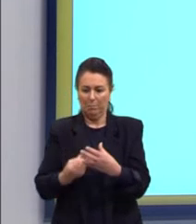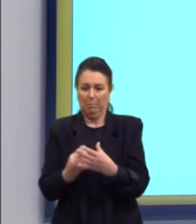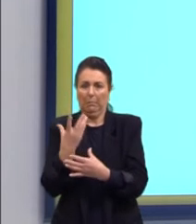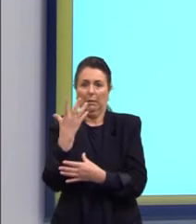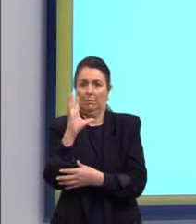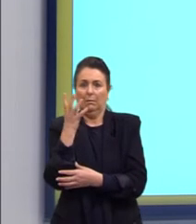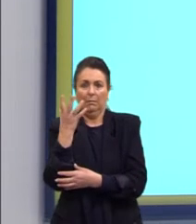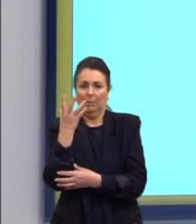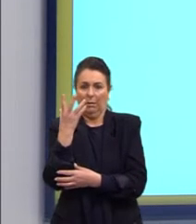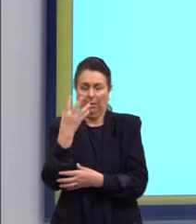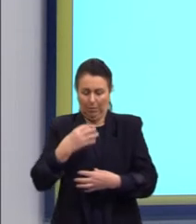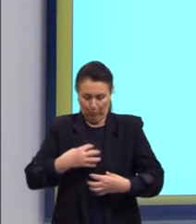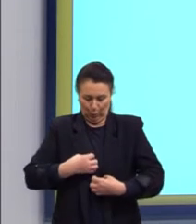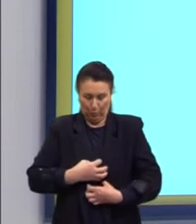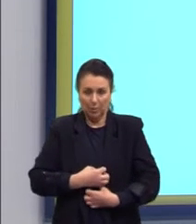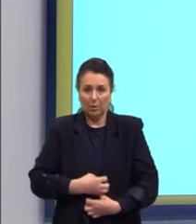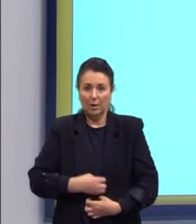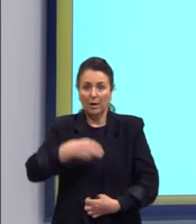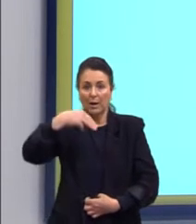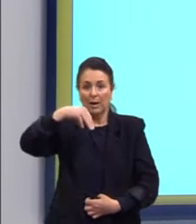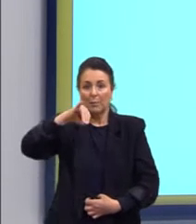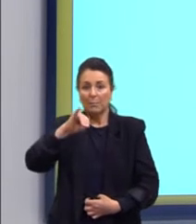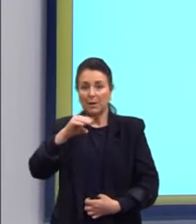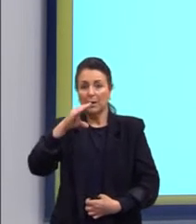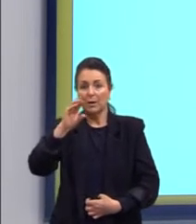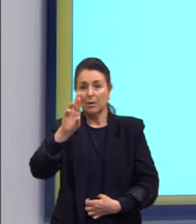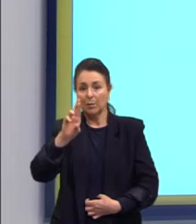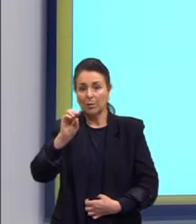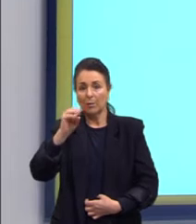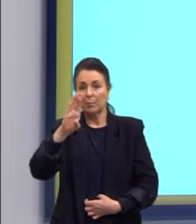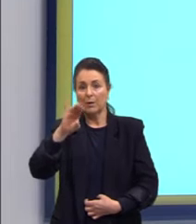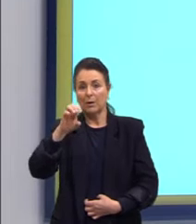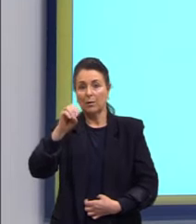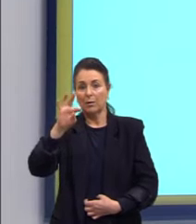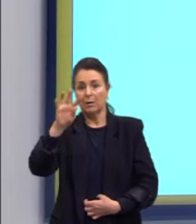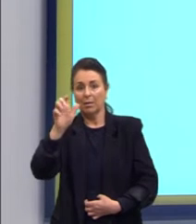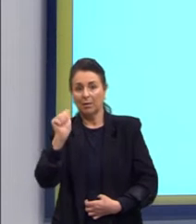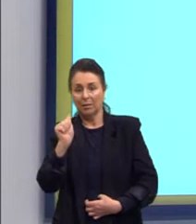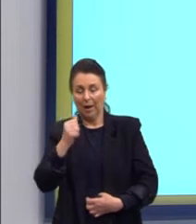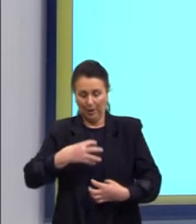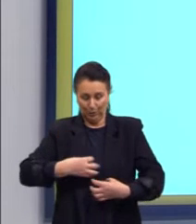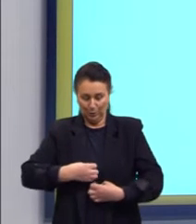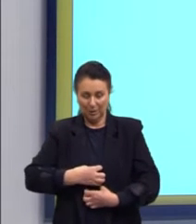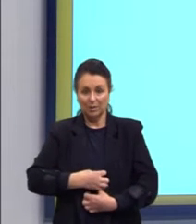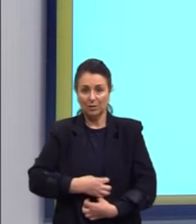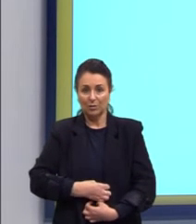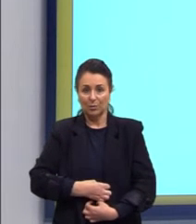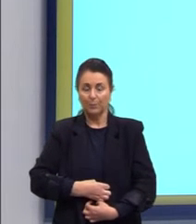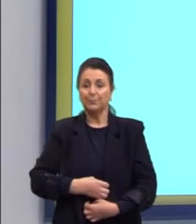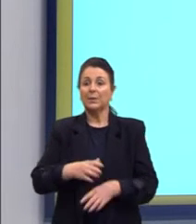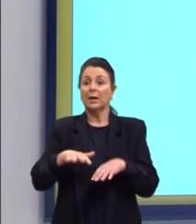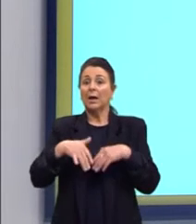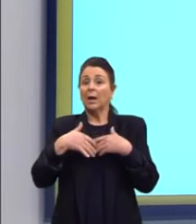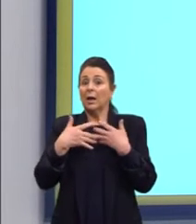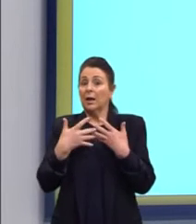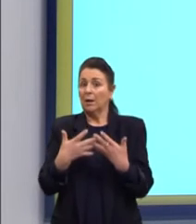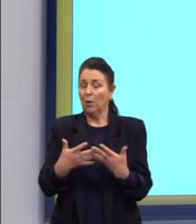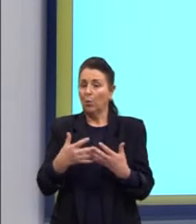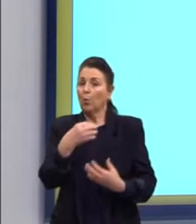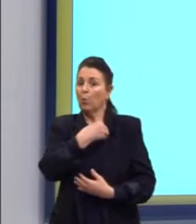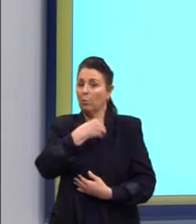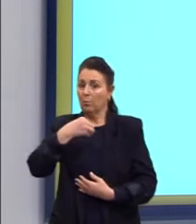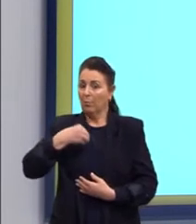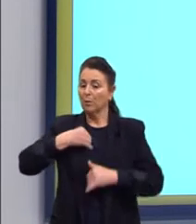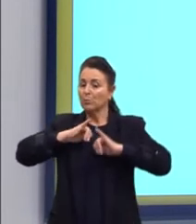intestino. Então, é microbiota intestinal. No entanto, recomendações médicas